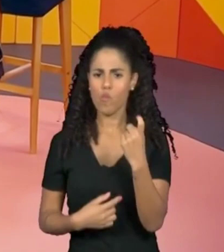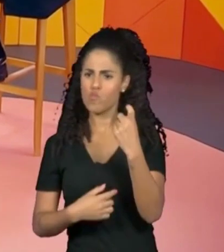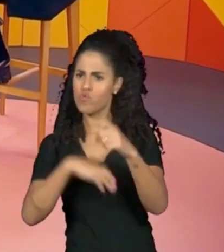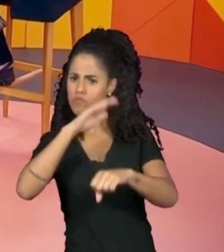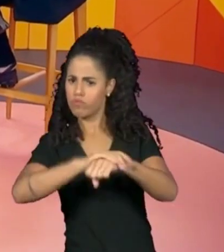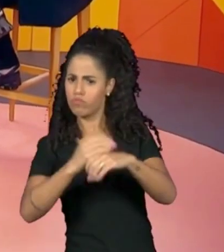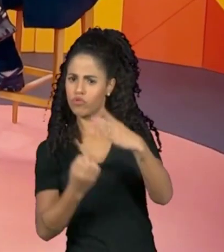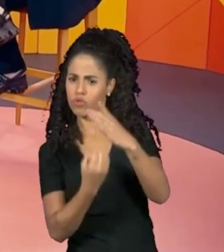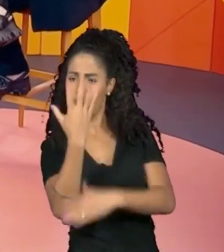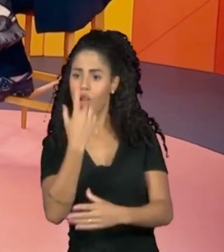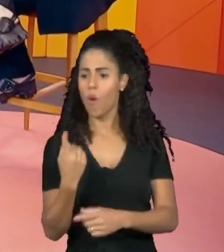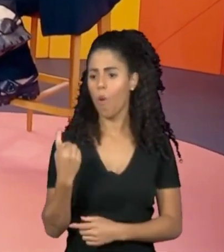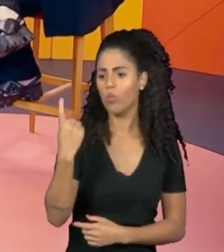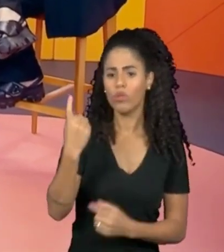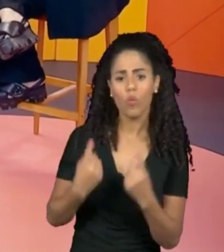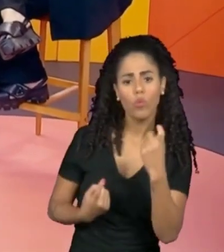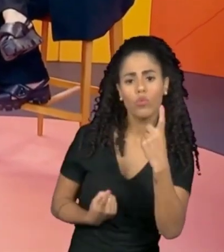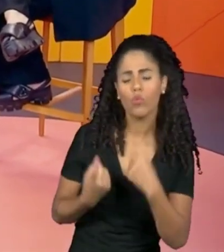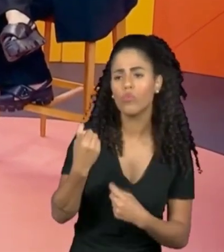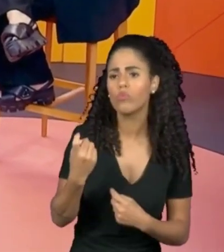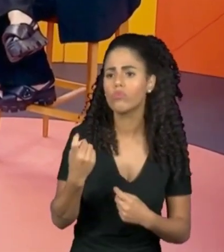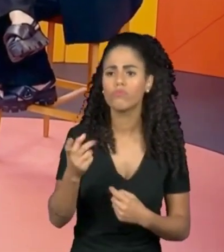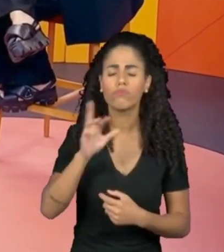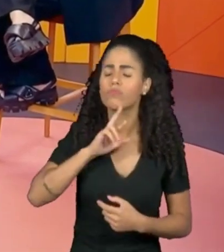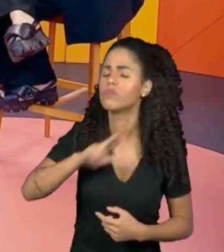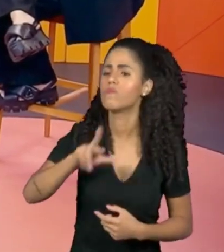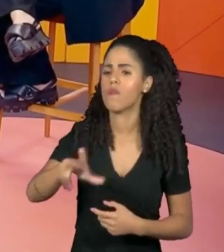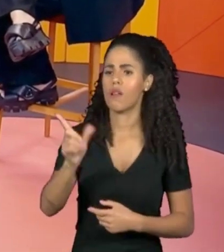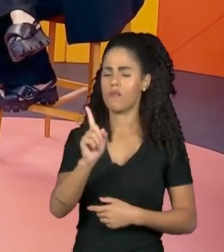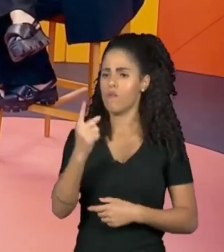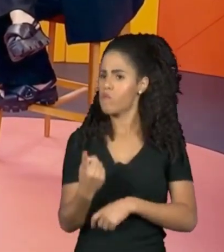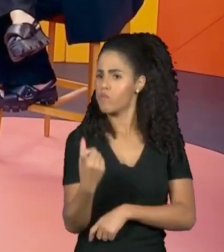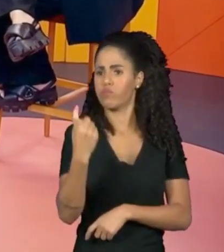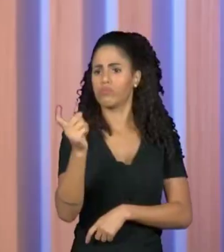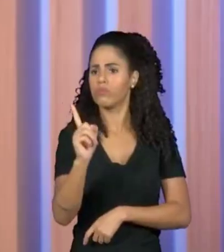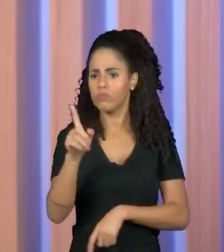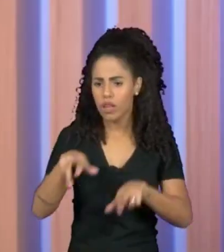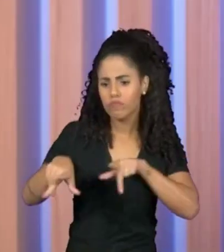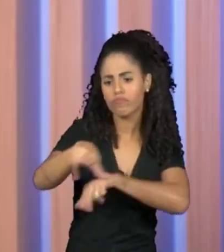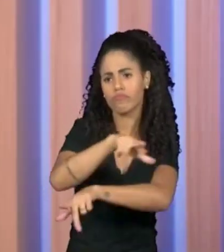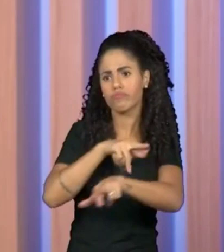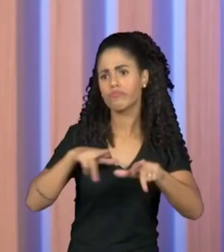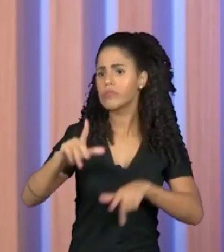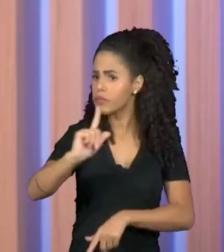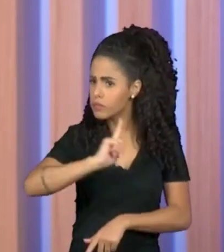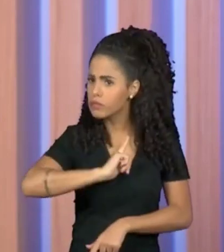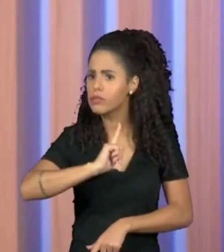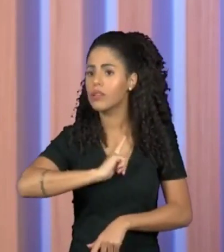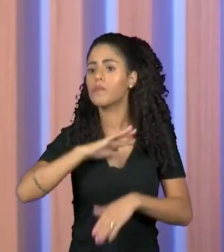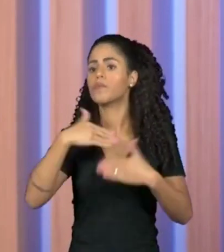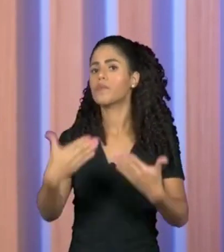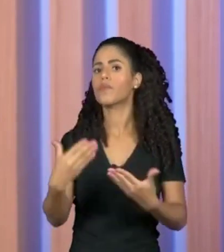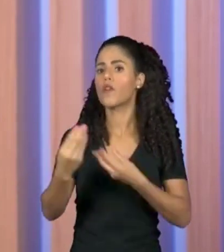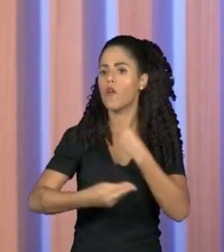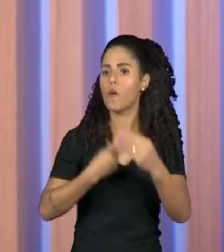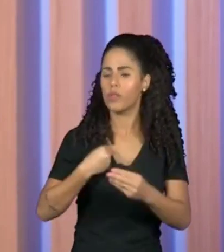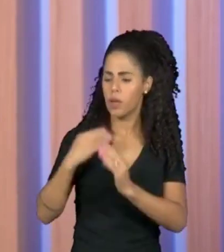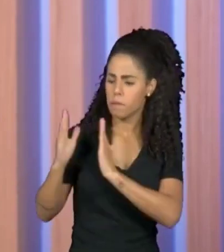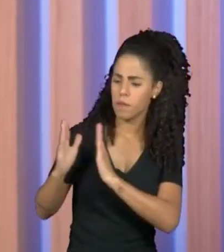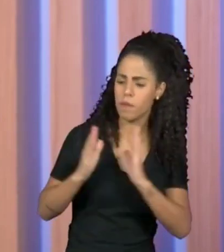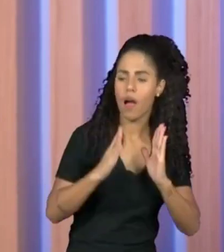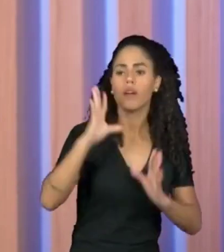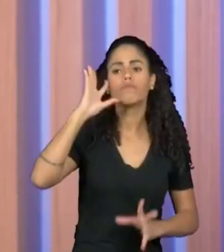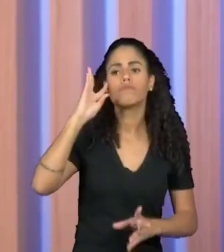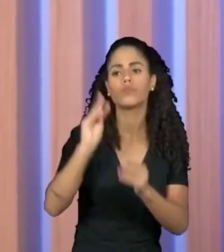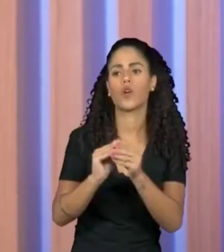conhecimento, e que, pra fazê-lo, essa mesma arte ocidental, ela se organiza de maneira enciclopédica. Ou seja, eu tenho uma série de conhecimentos